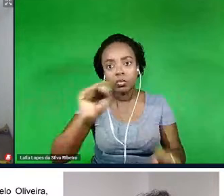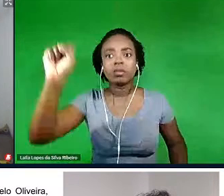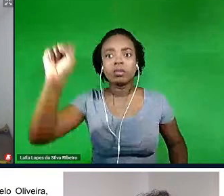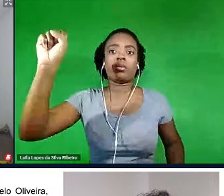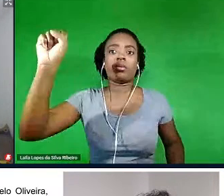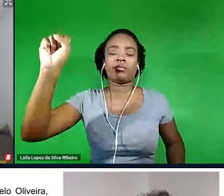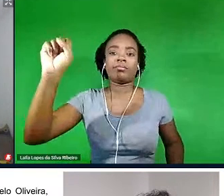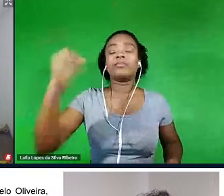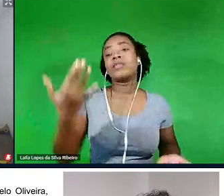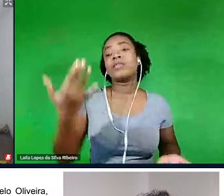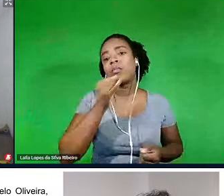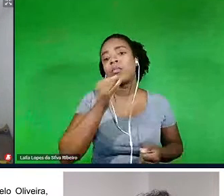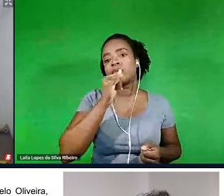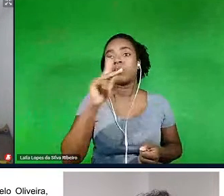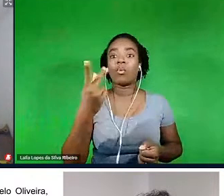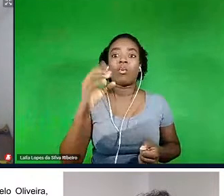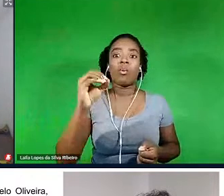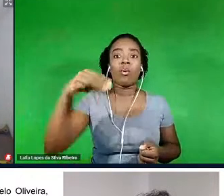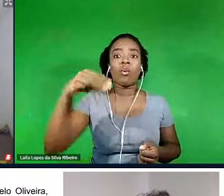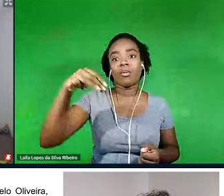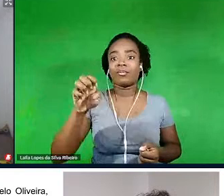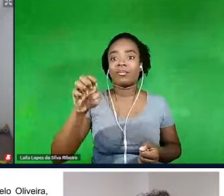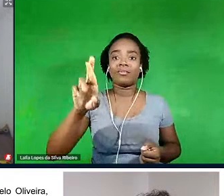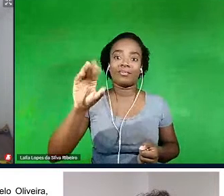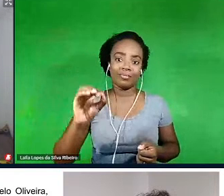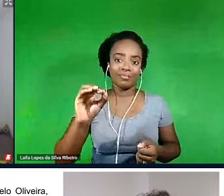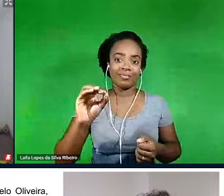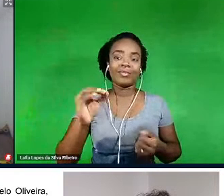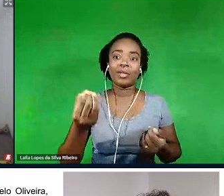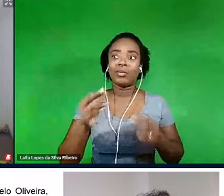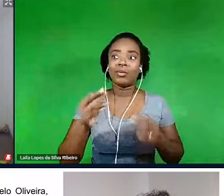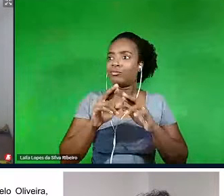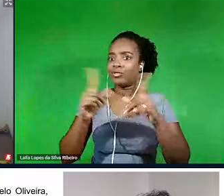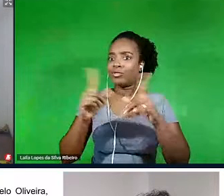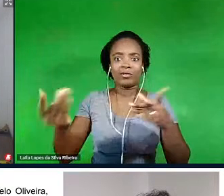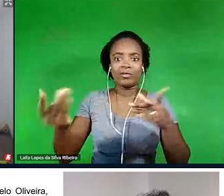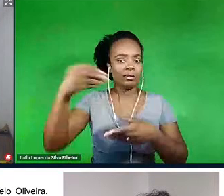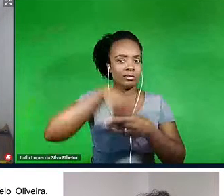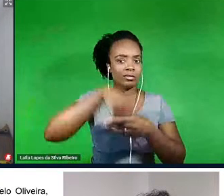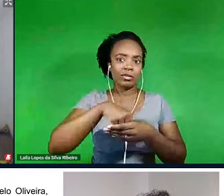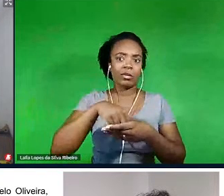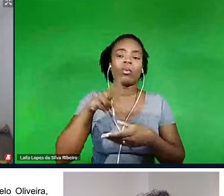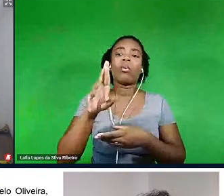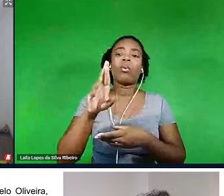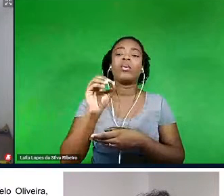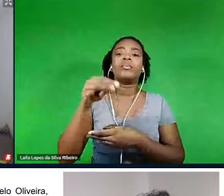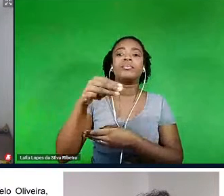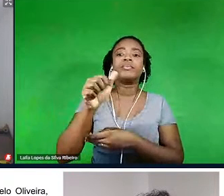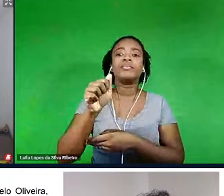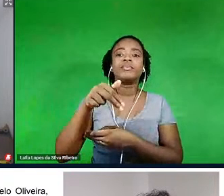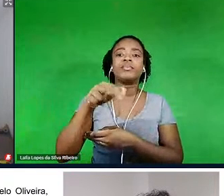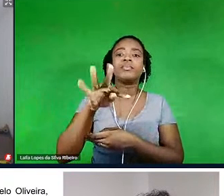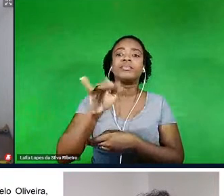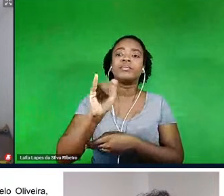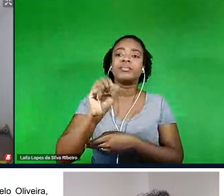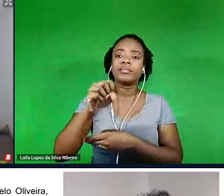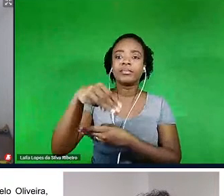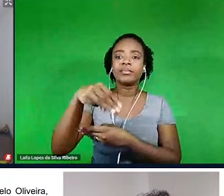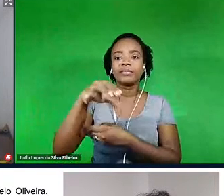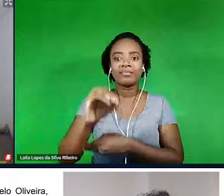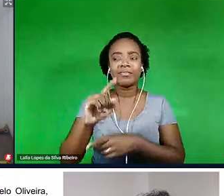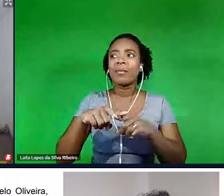completamente diferente da noção de herói dentro do romantismo, mas, a gente pode discutir isso em outro, é,